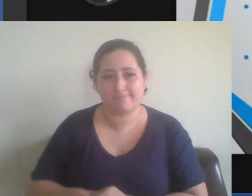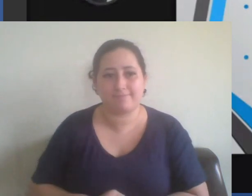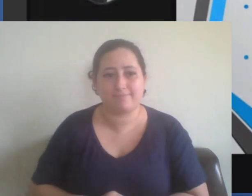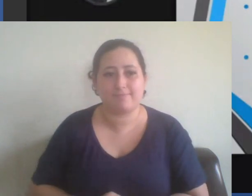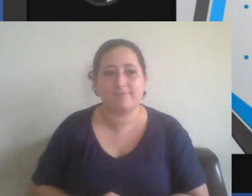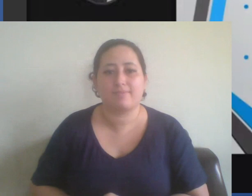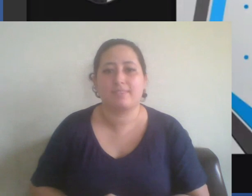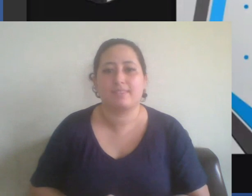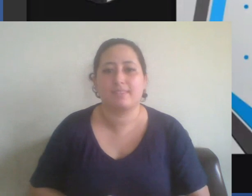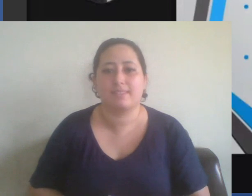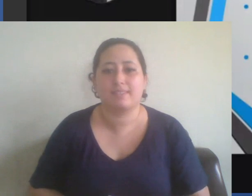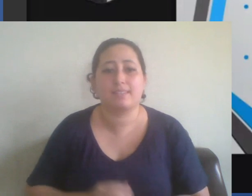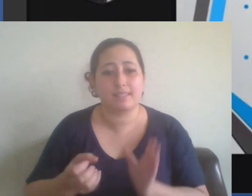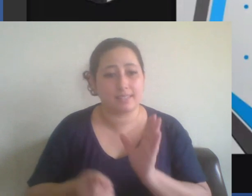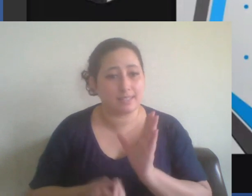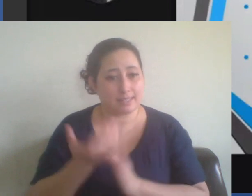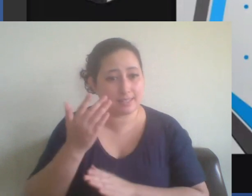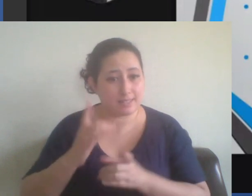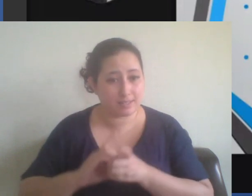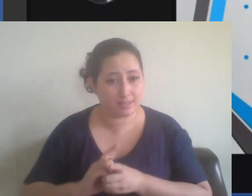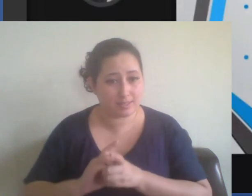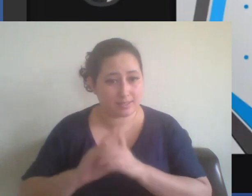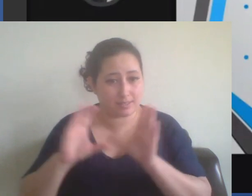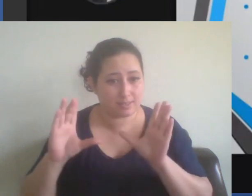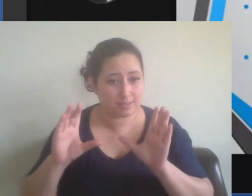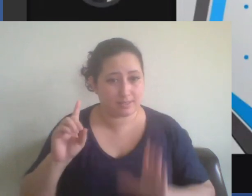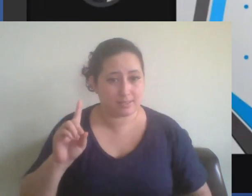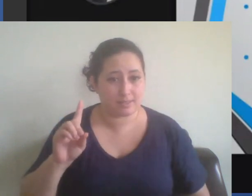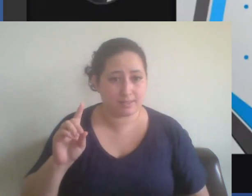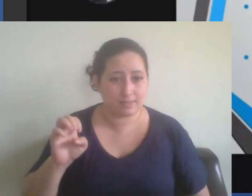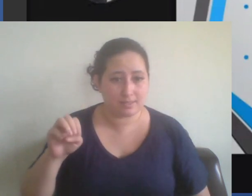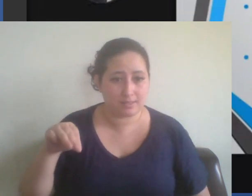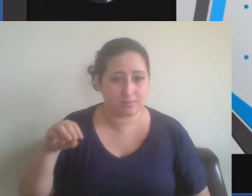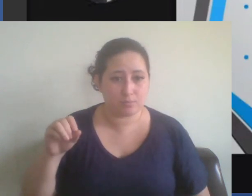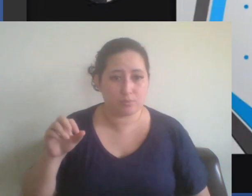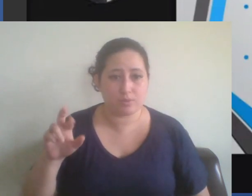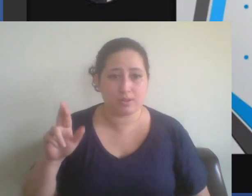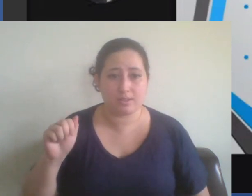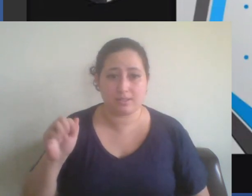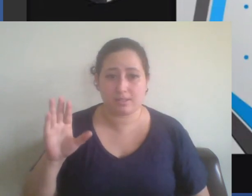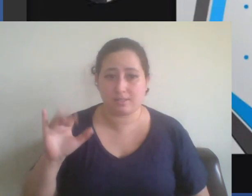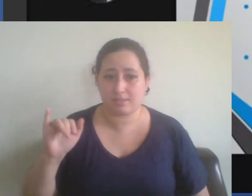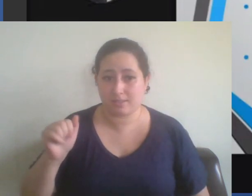democracia que não é para todos.